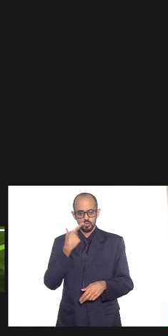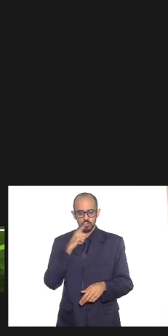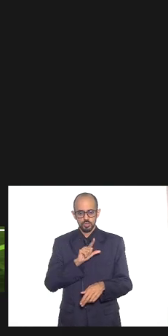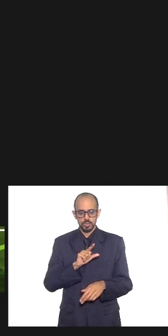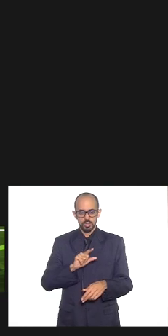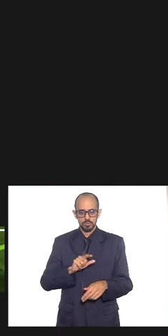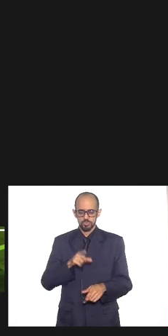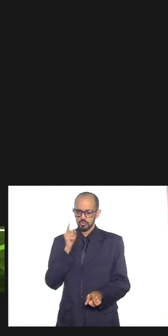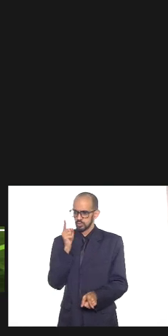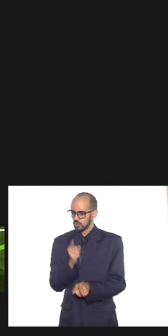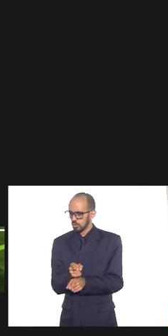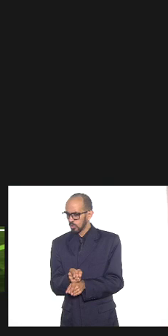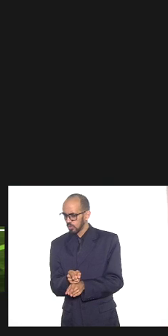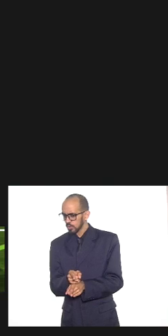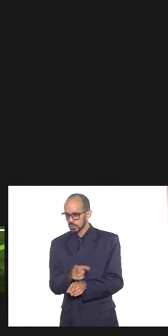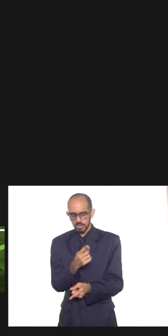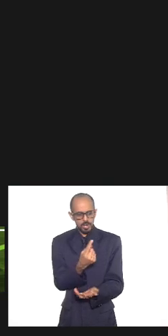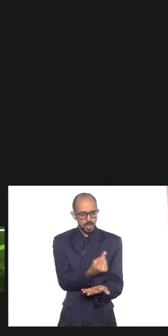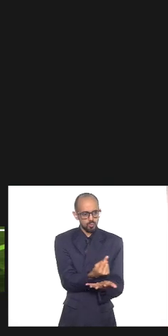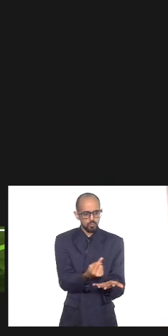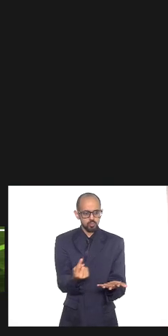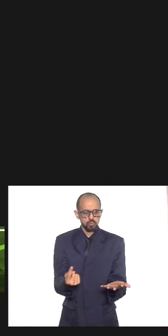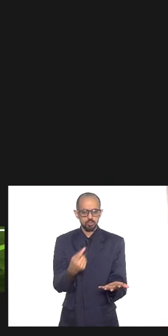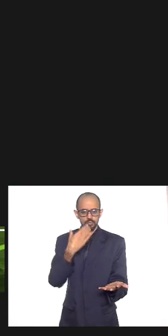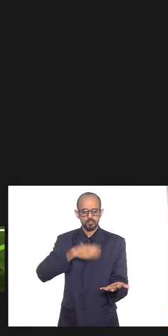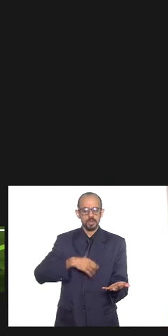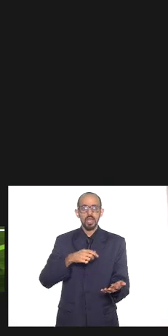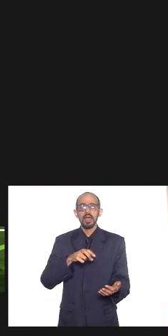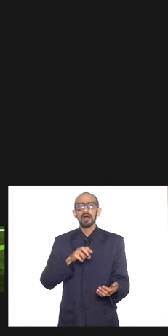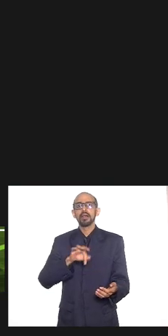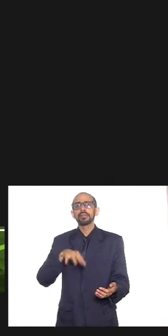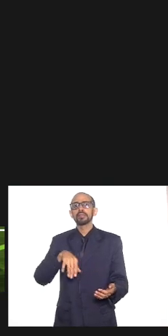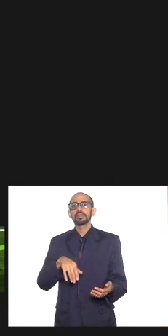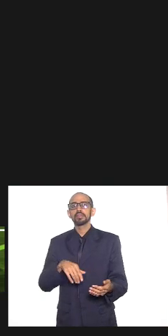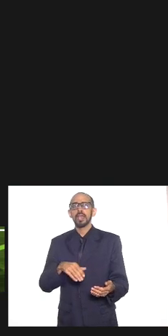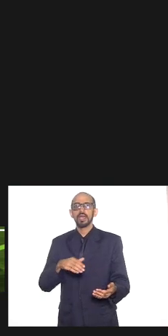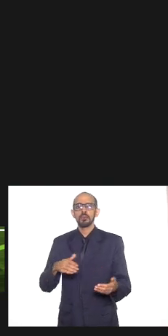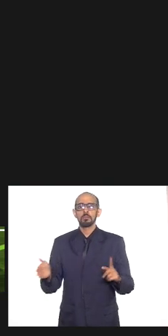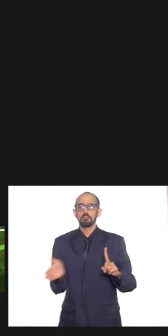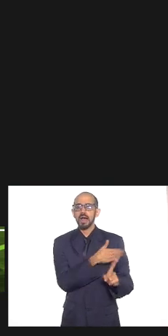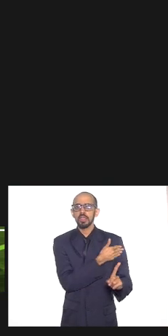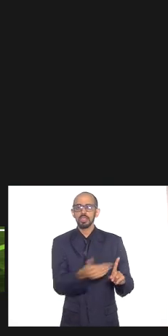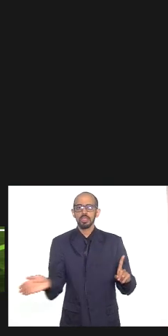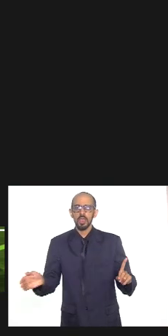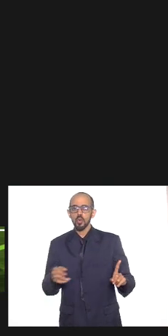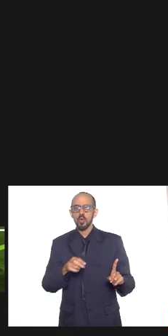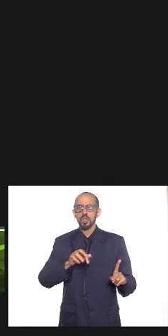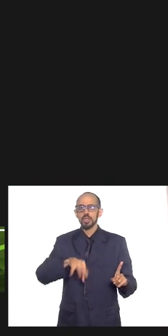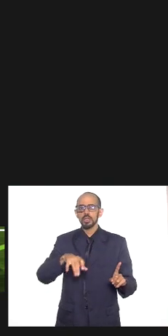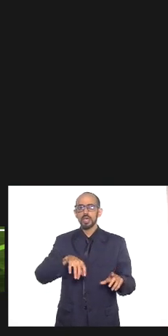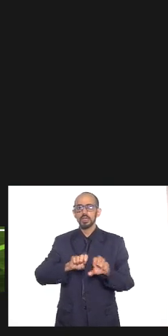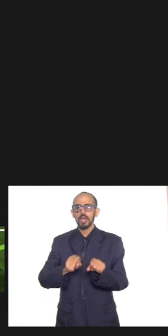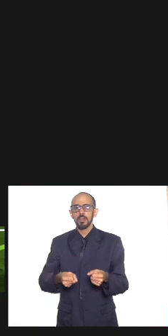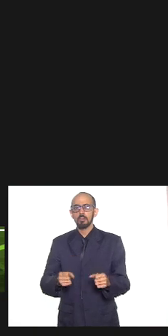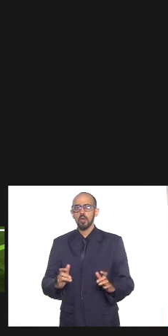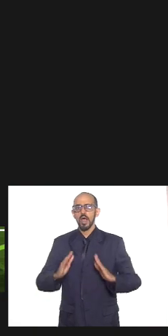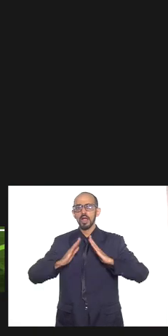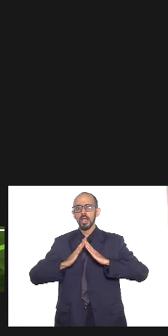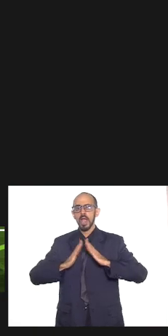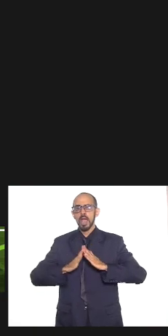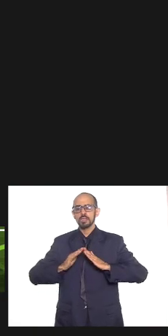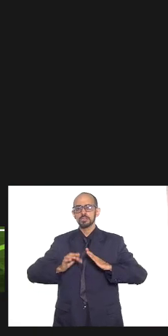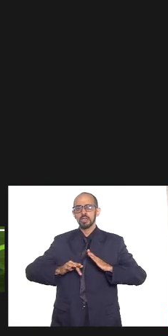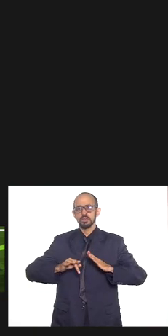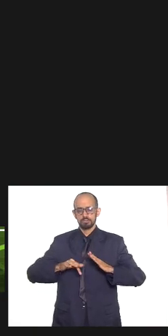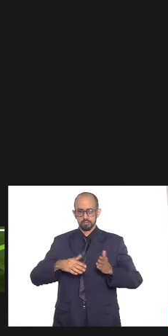de todos com individualização de conduta de quem chutou a porta quem deu tapa na cara quem quebrou quem ficou rodando a rua depois para fiscalizar se